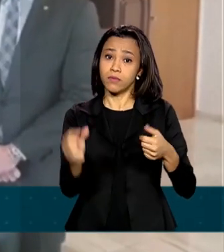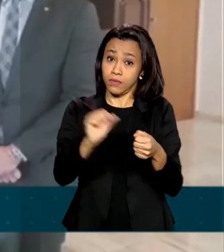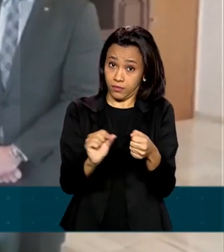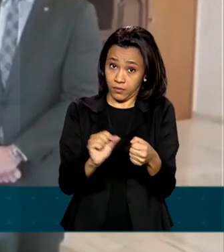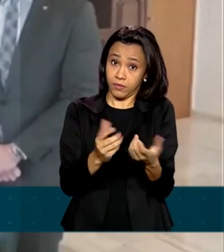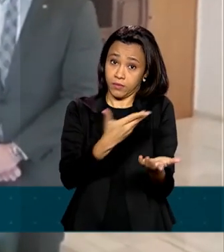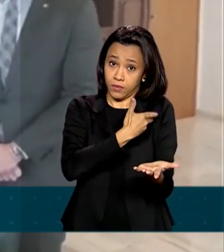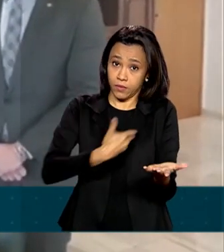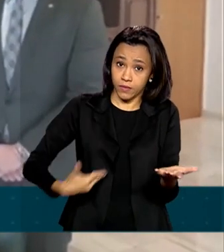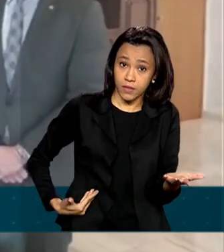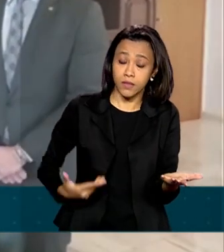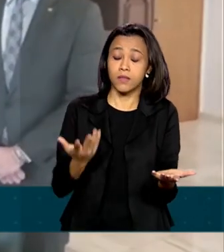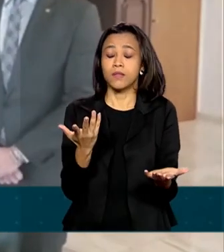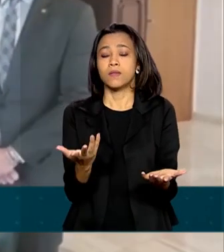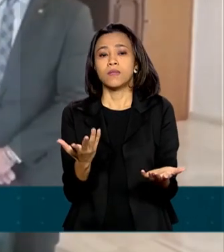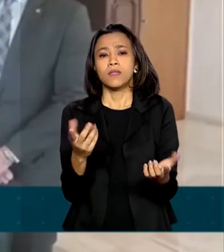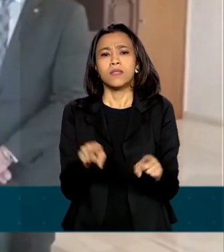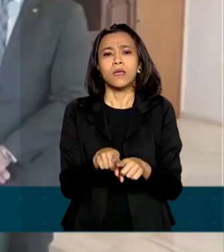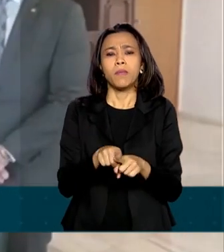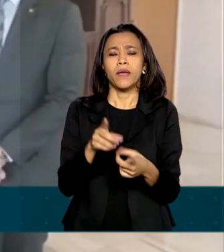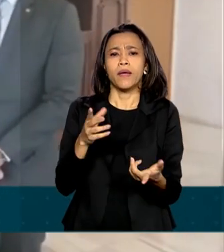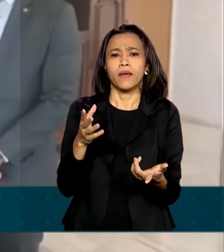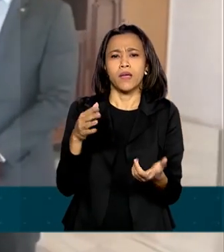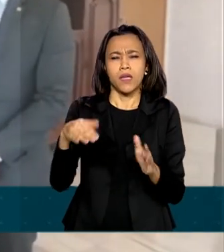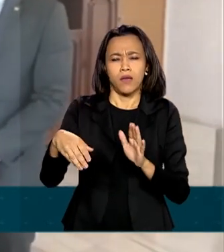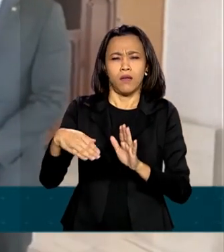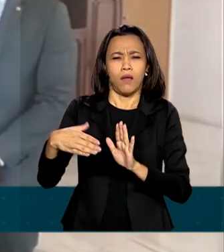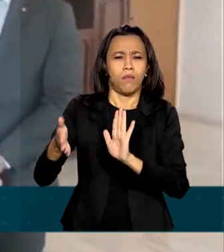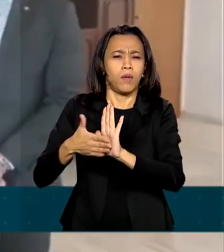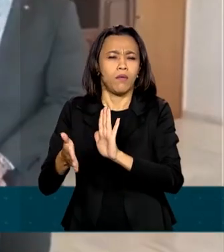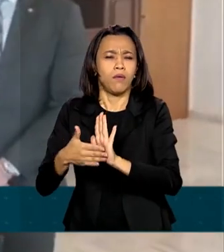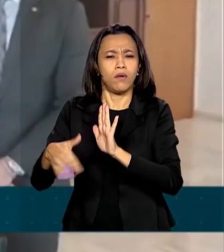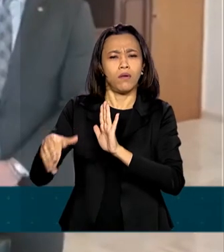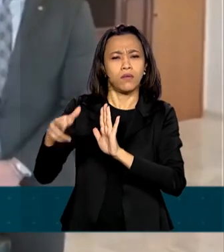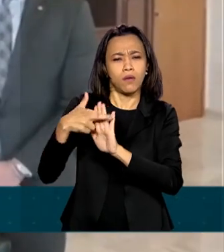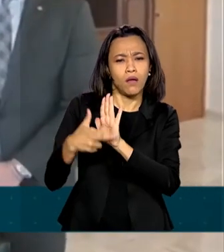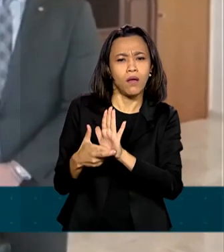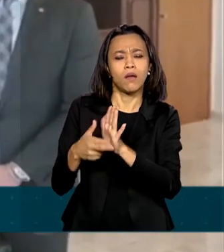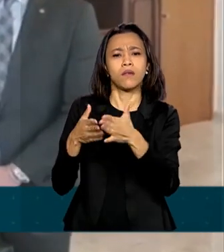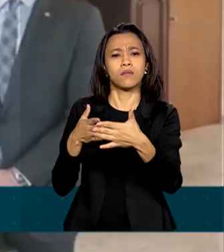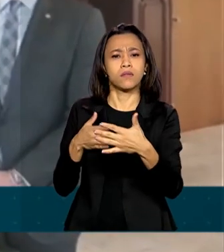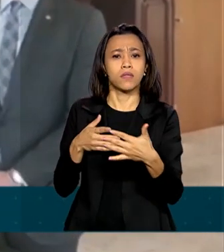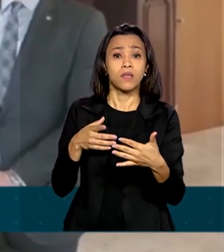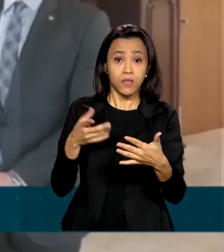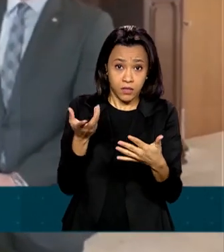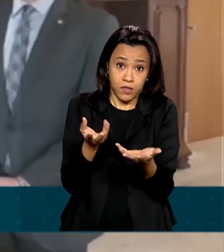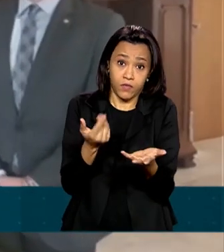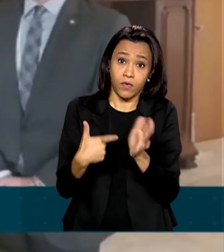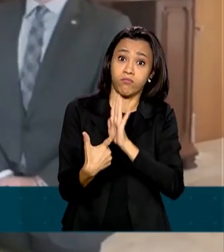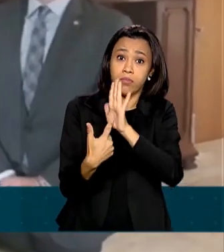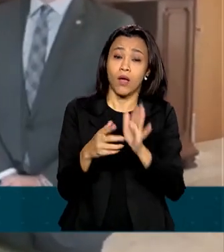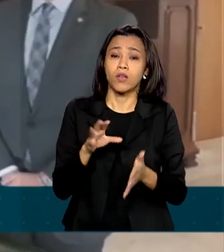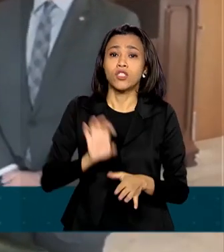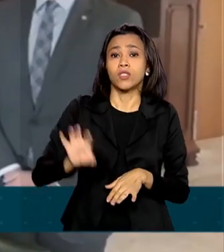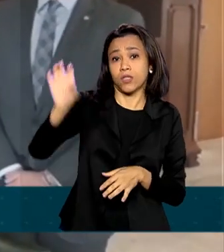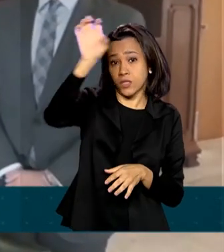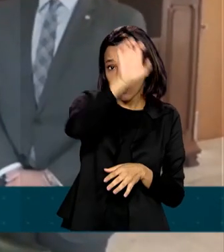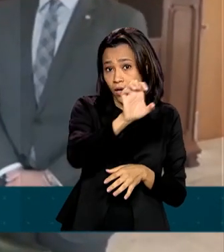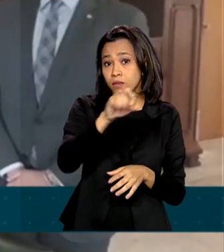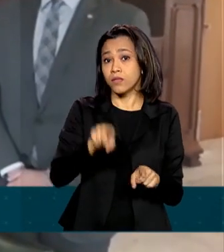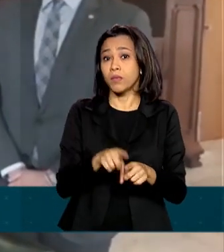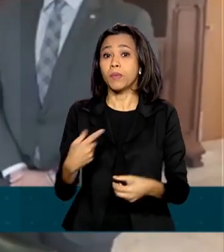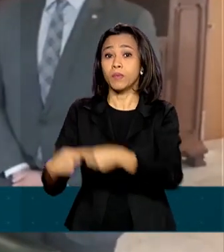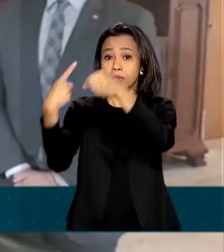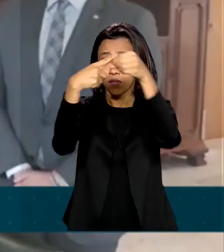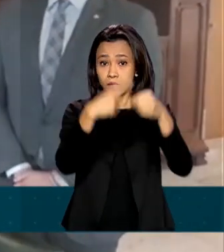atribuição de medidas recitivas, por exemplo, segundo o Supremo, que é o CUB, a estados e municípios. Então aqui nós